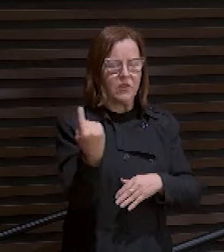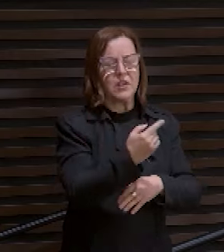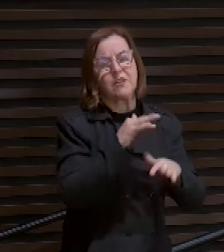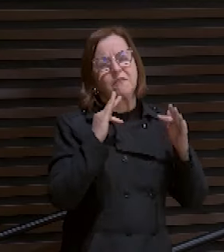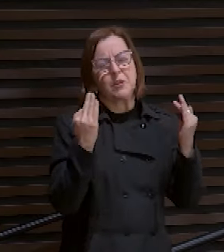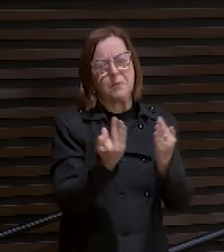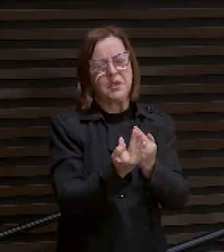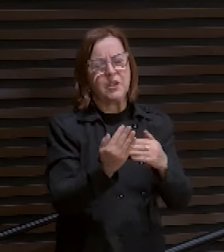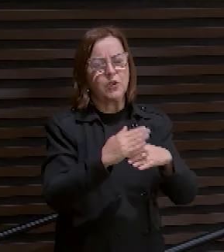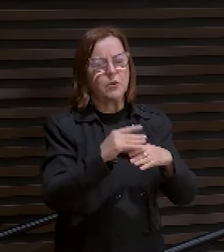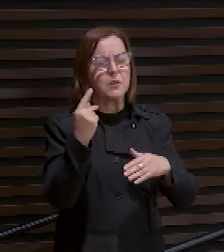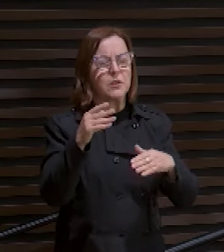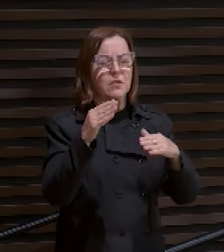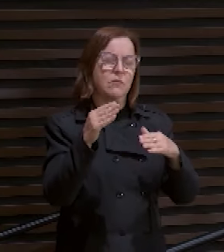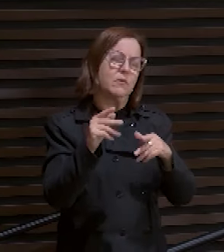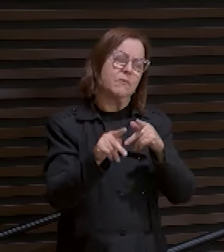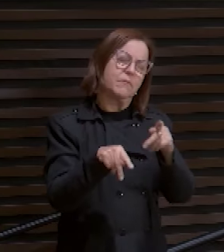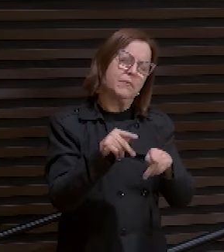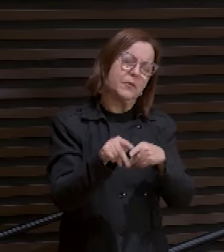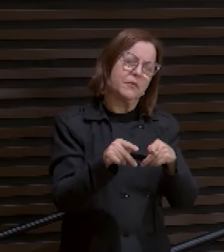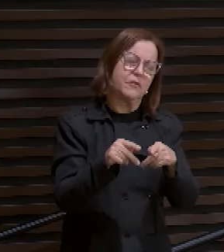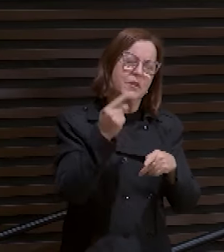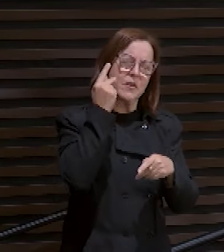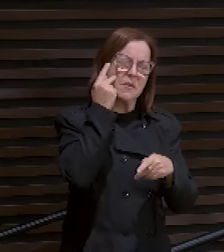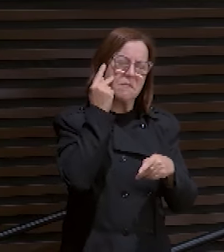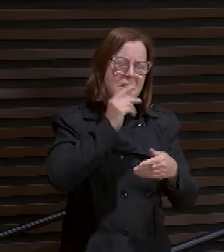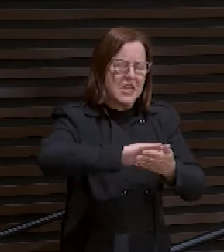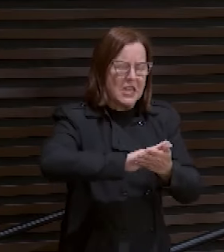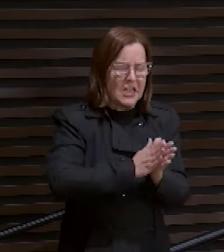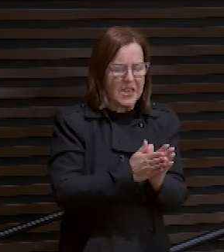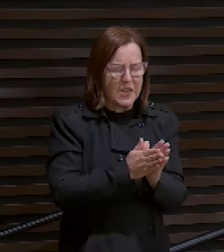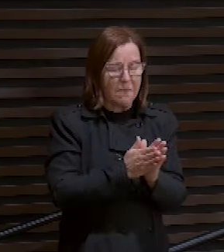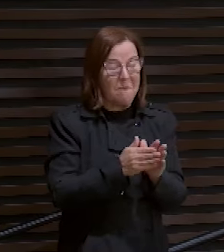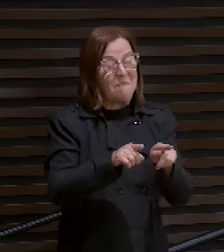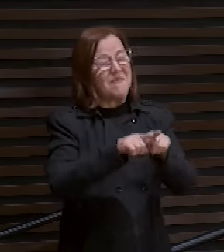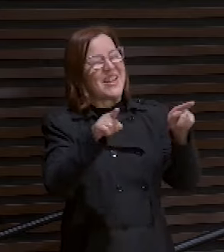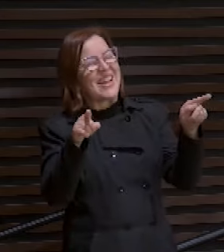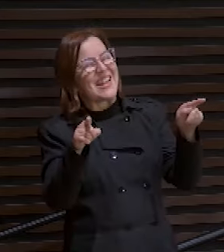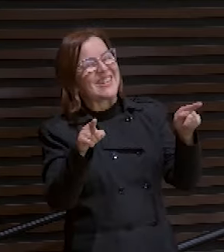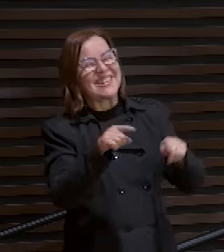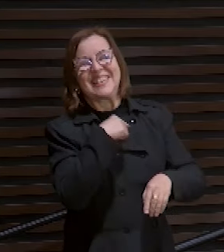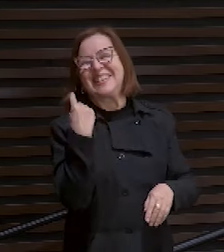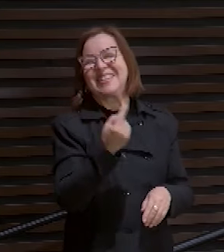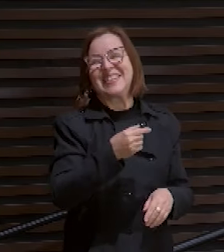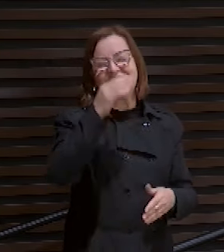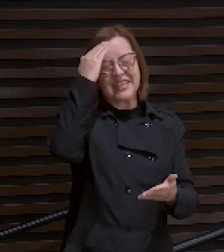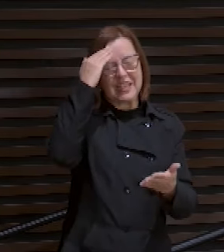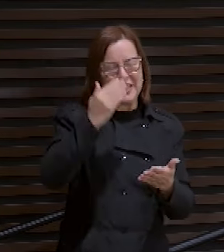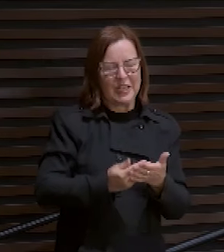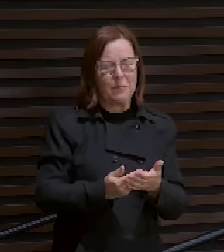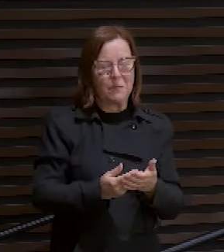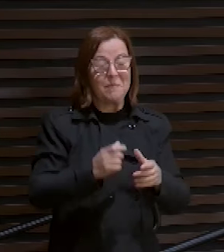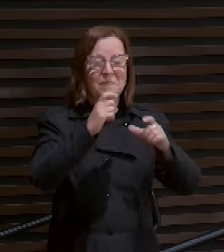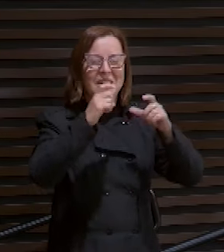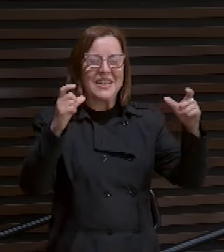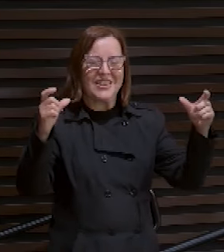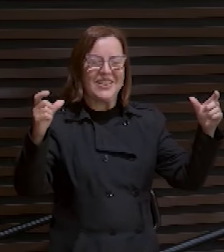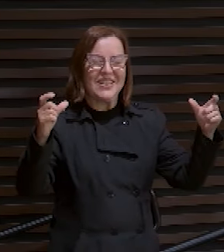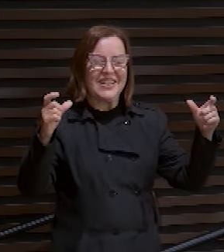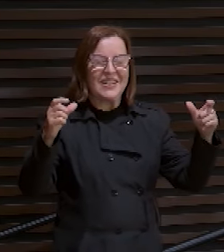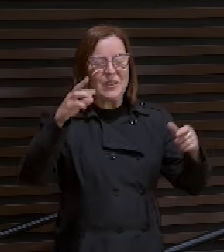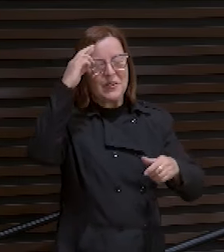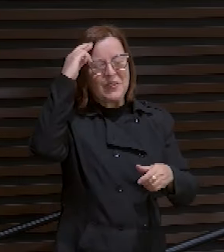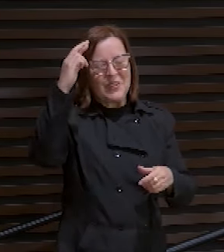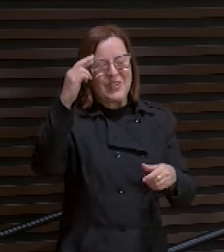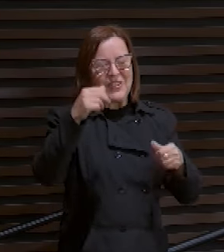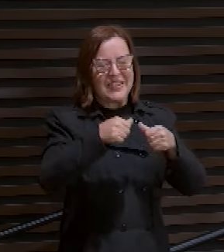sobre a Tua igreja, para nos tragar. Porém, Pai, nós cremos que maior o que está em nós,